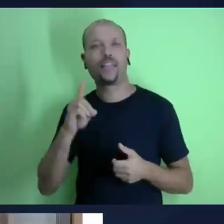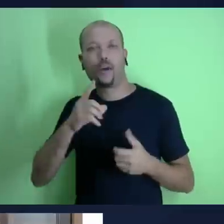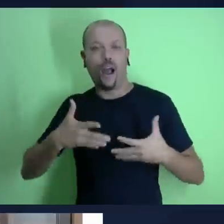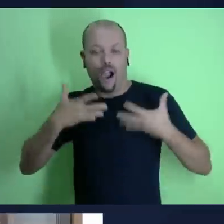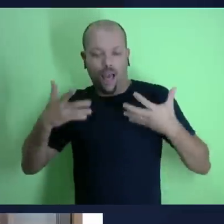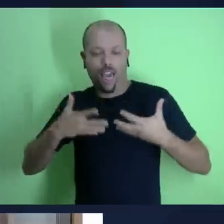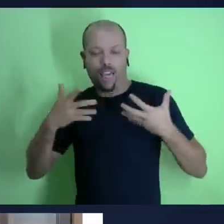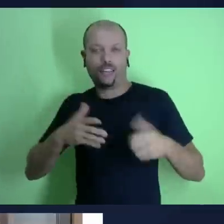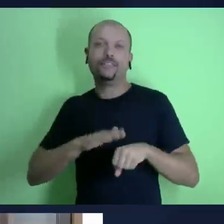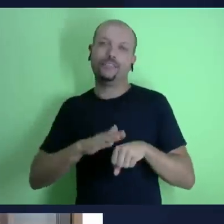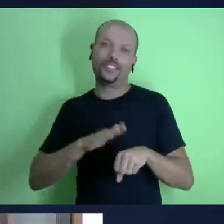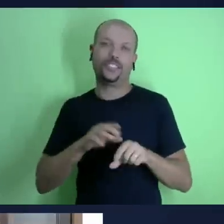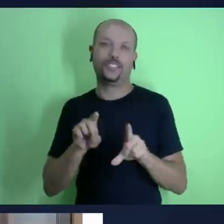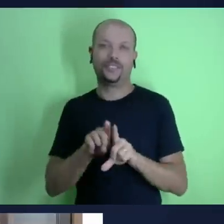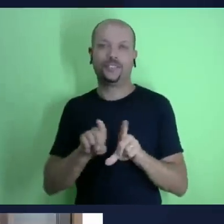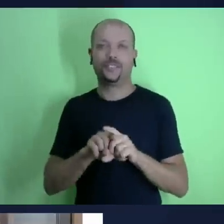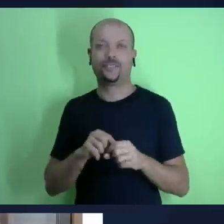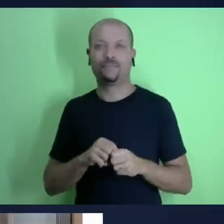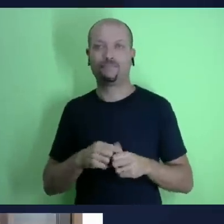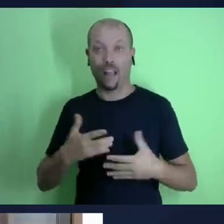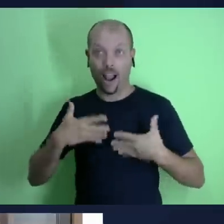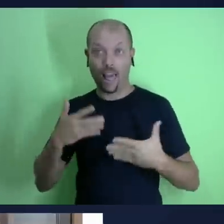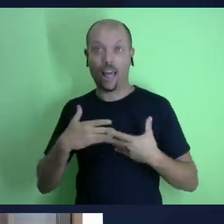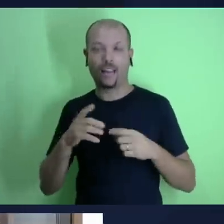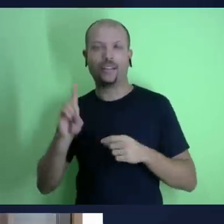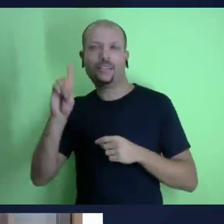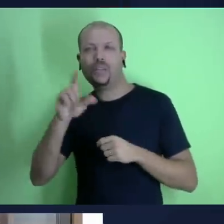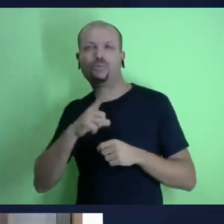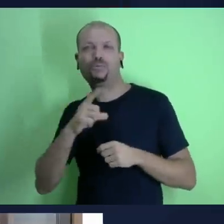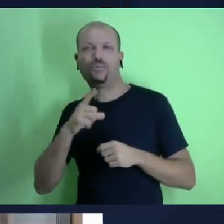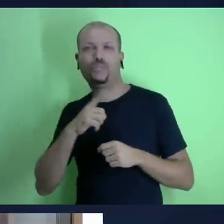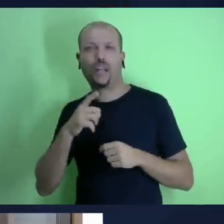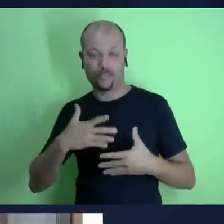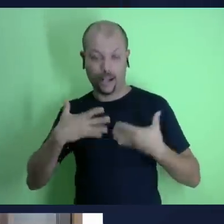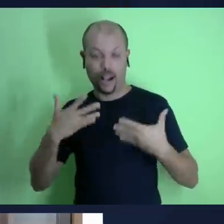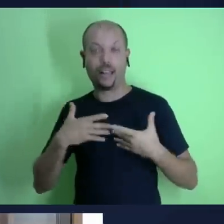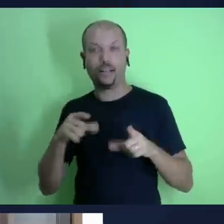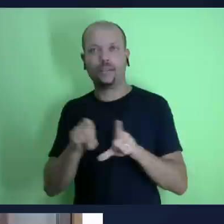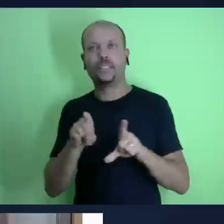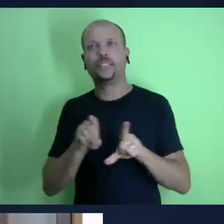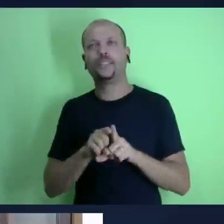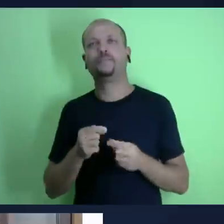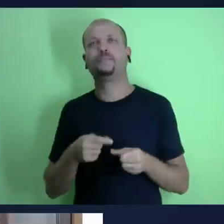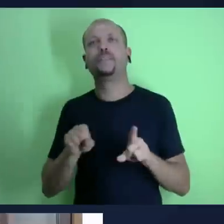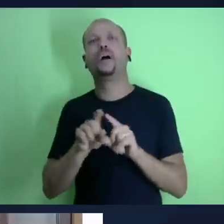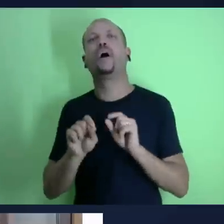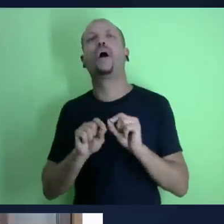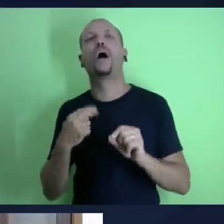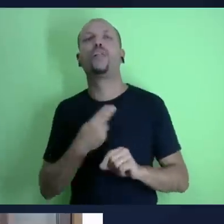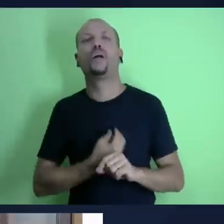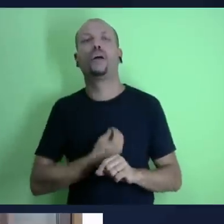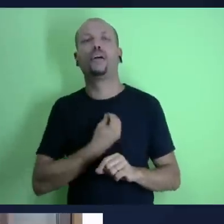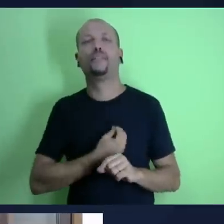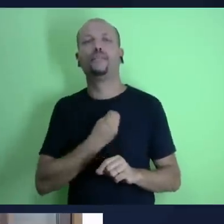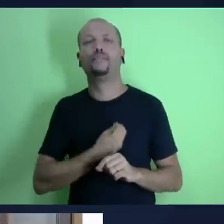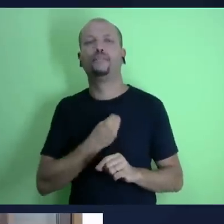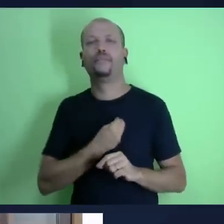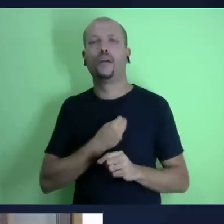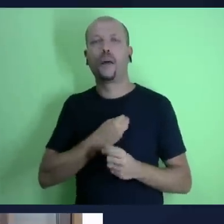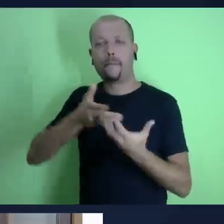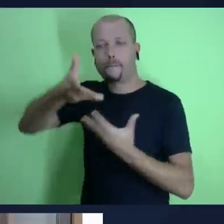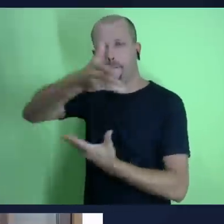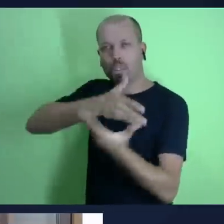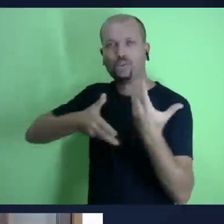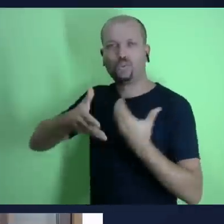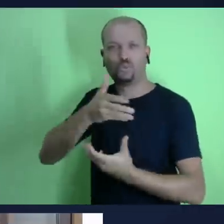né então vai sendo uma alegria poder servir a Deus e ter Deus dentro da gente refletir o próprio caráter de Deus